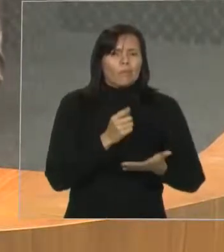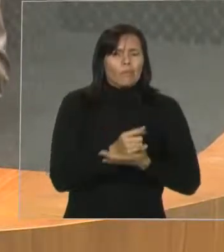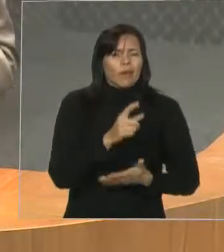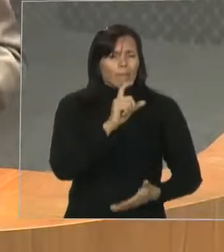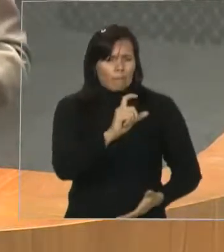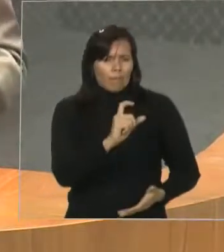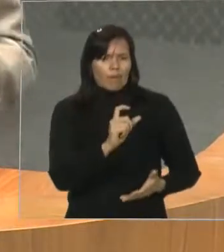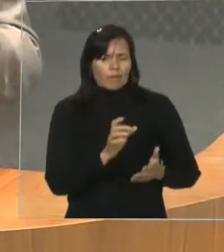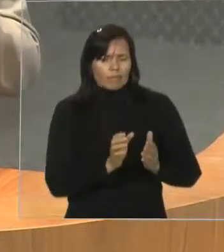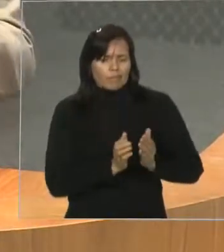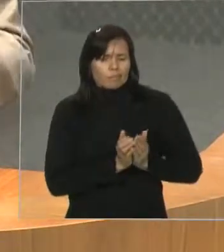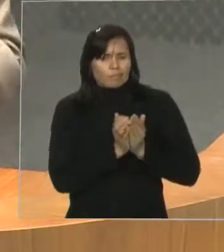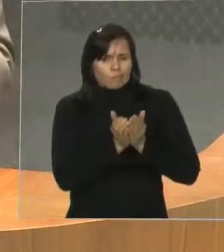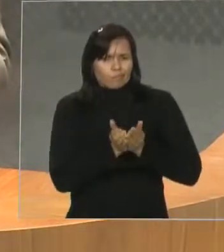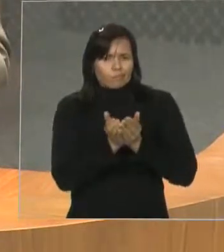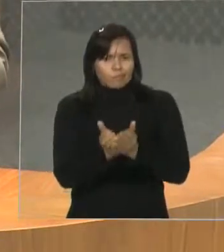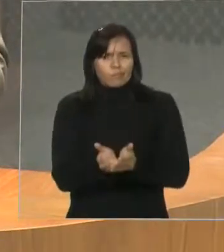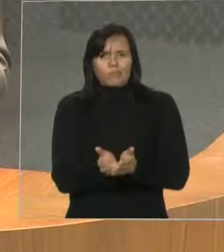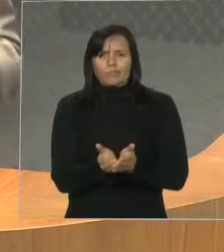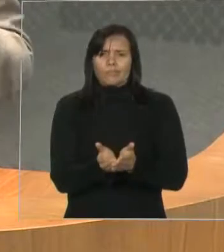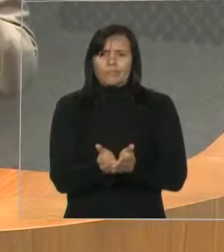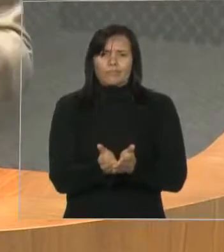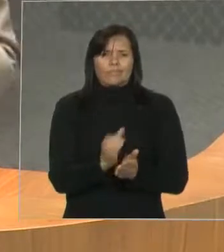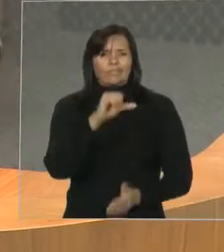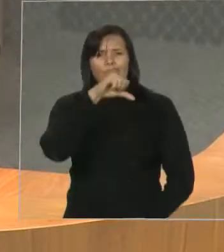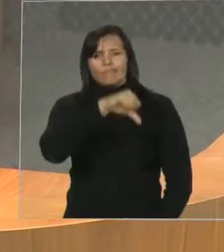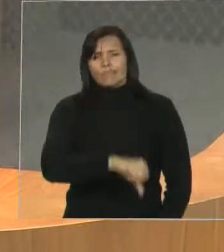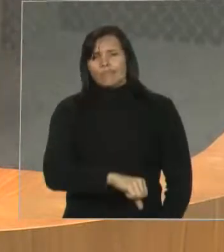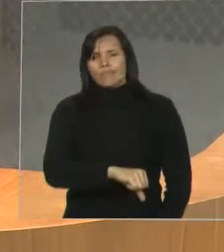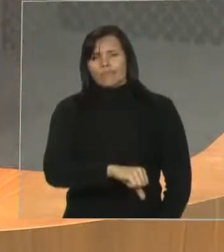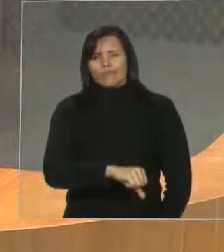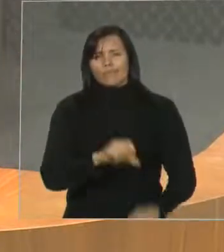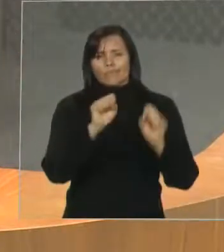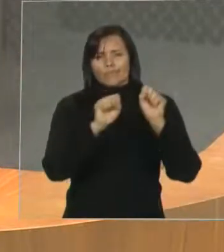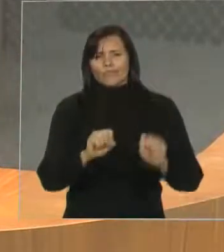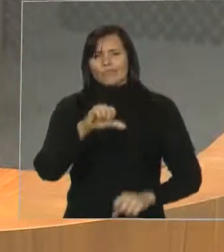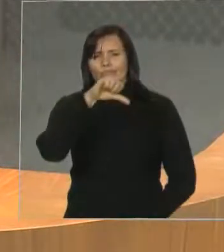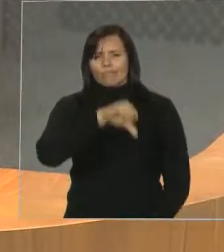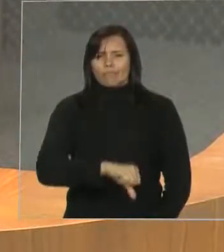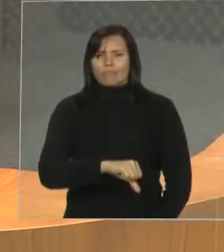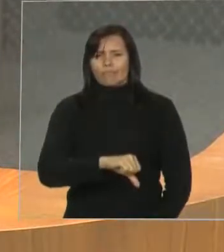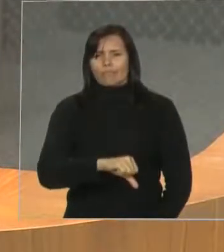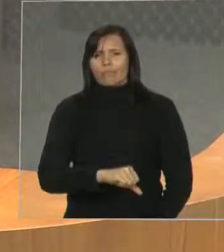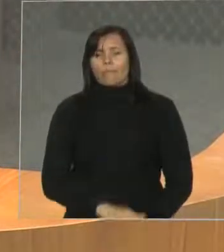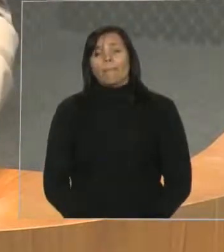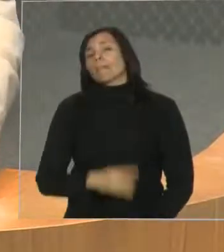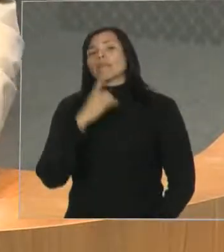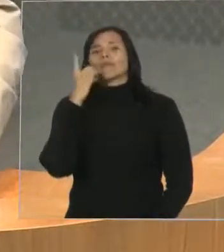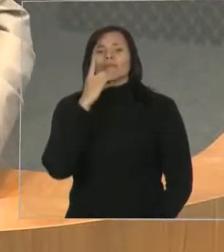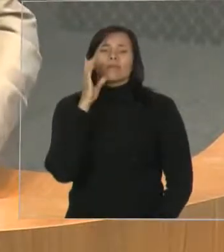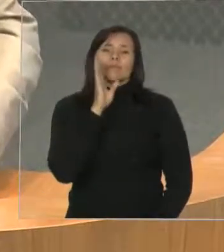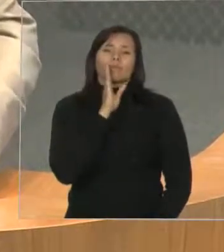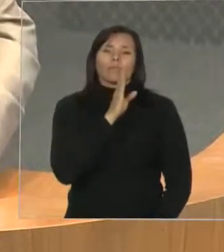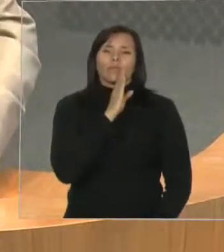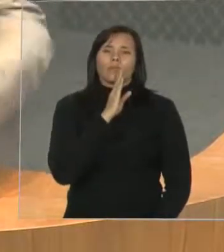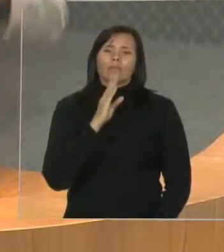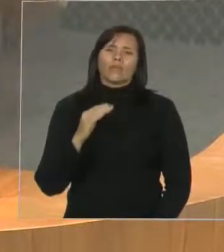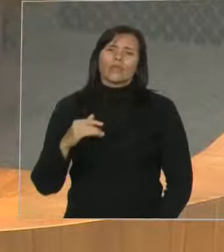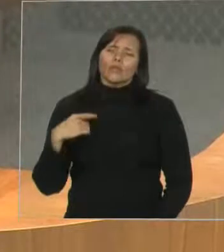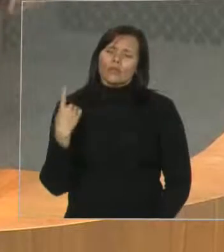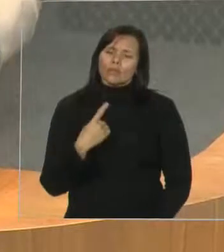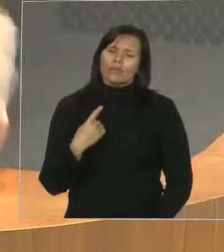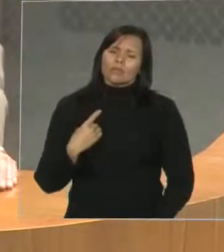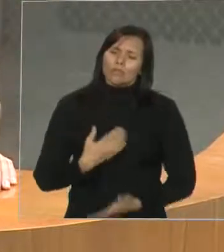que é a falta de qualidade no sistema de atendimento do ferro e boche. Deputado Bira do Pindaré, nós que iniciamos essa luta,